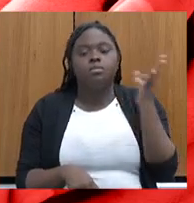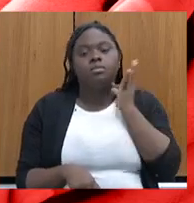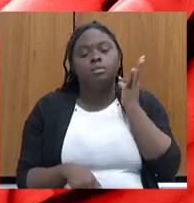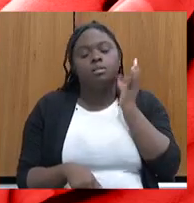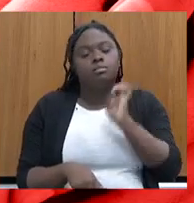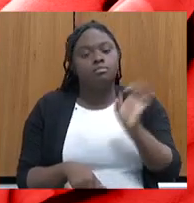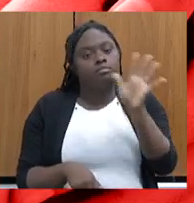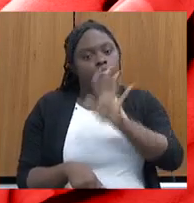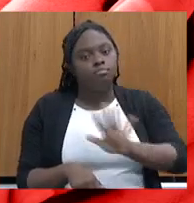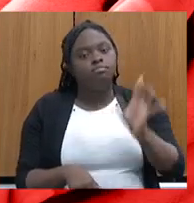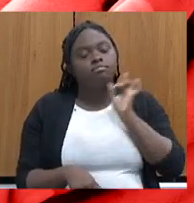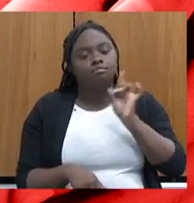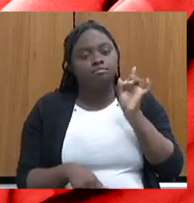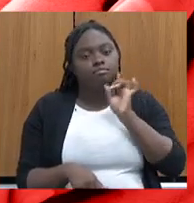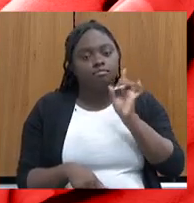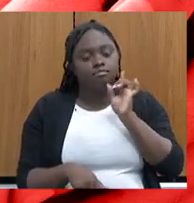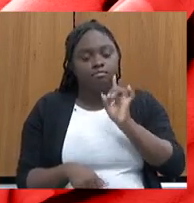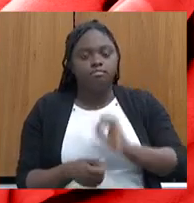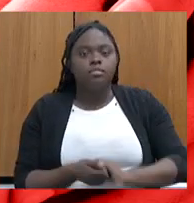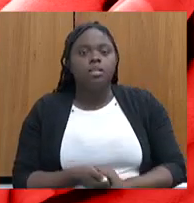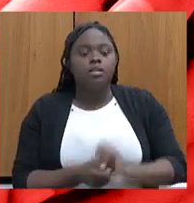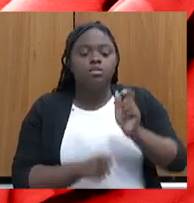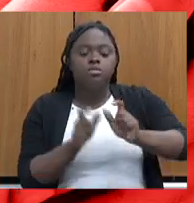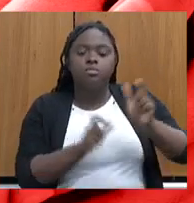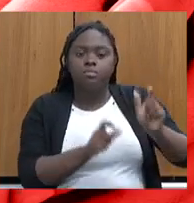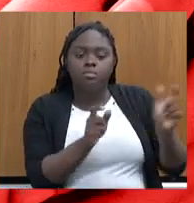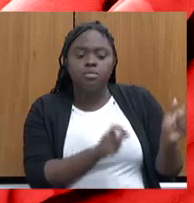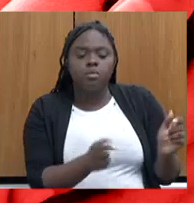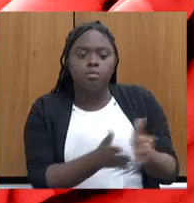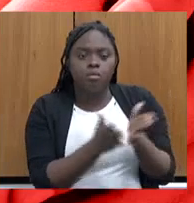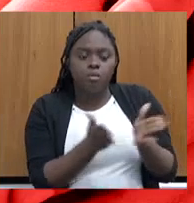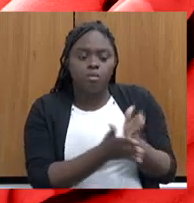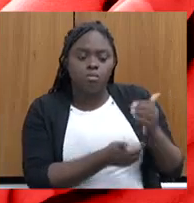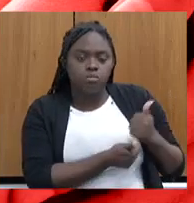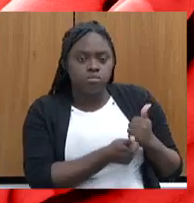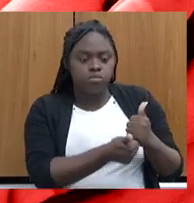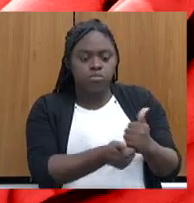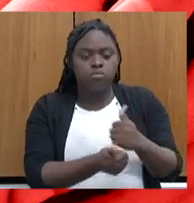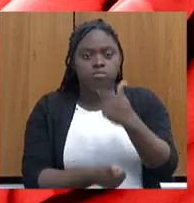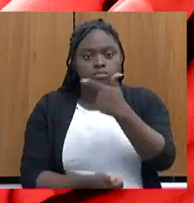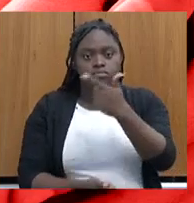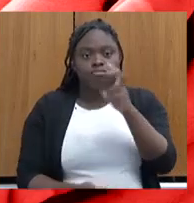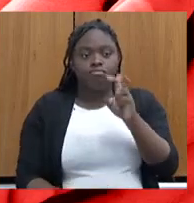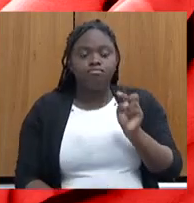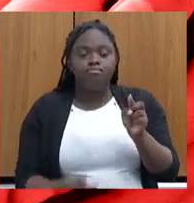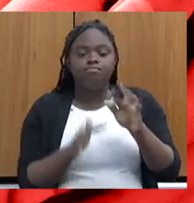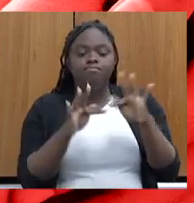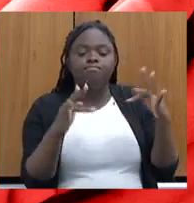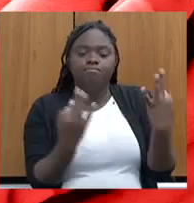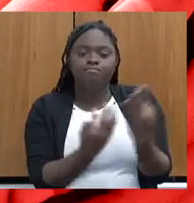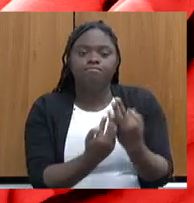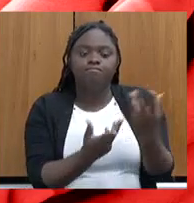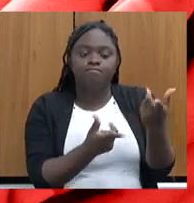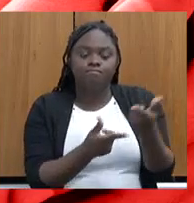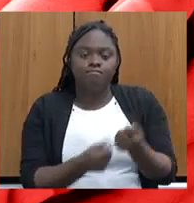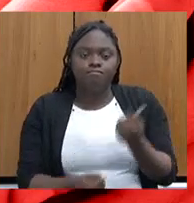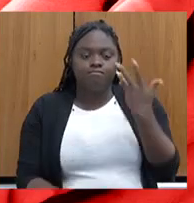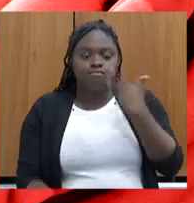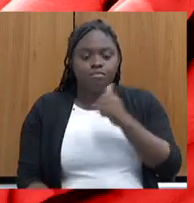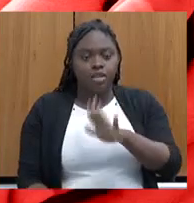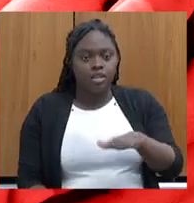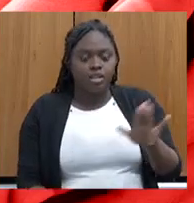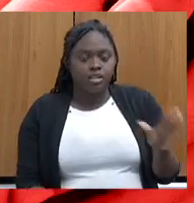de acolhimento ao público em situação de vulnerabilidade. São 25 mil famílias acolhedoras para crianças e adolescentes,